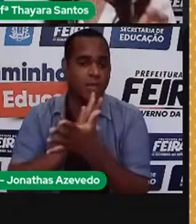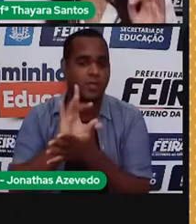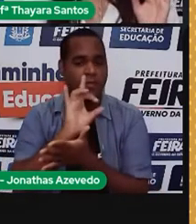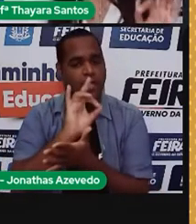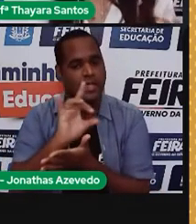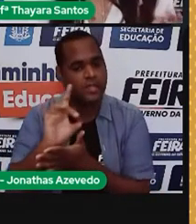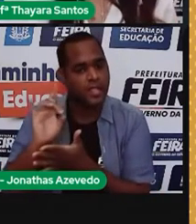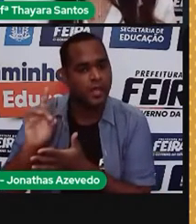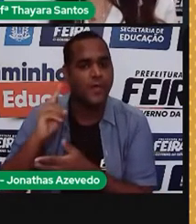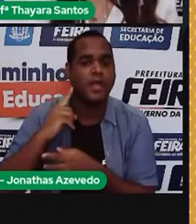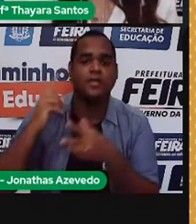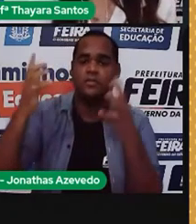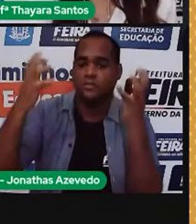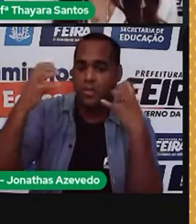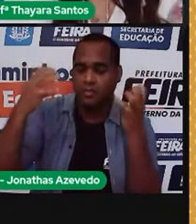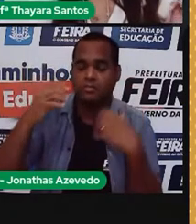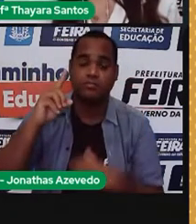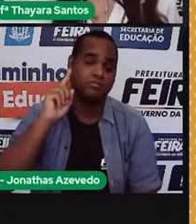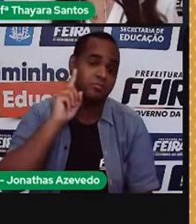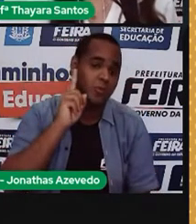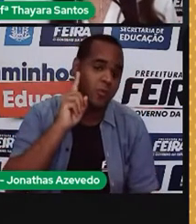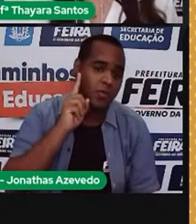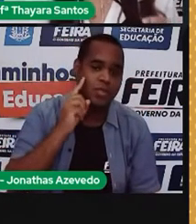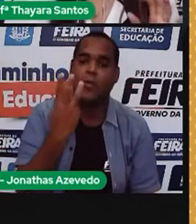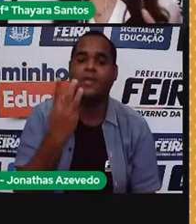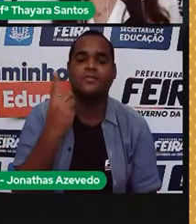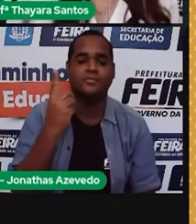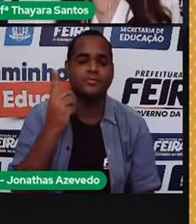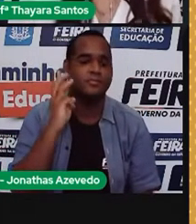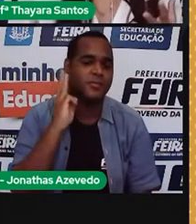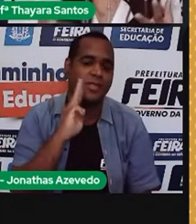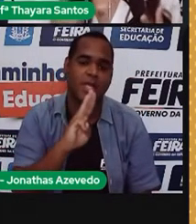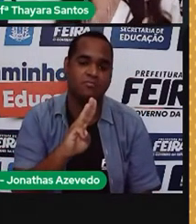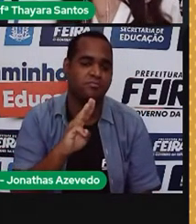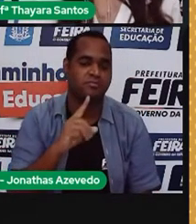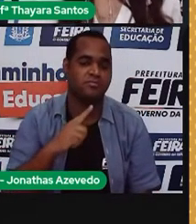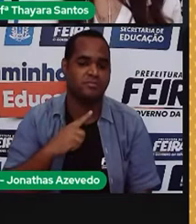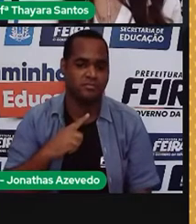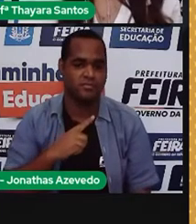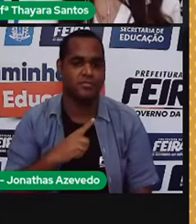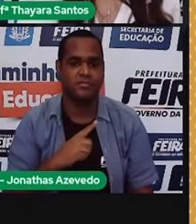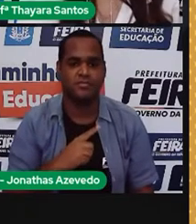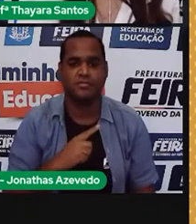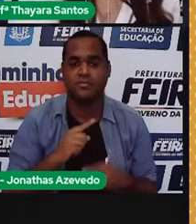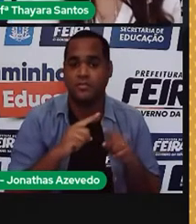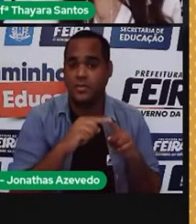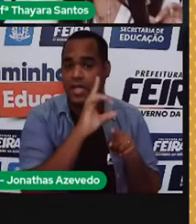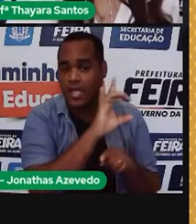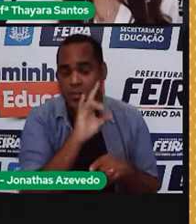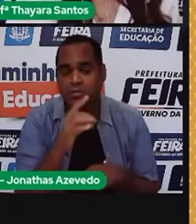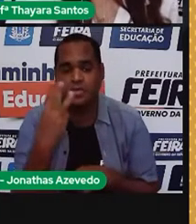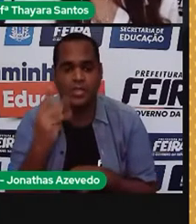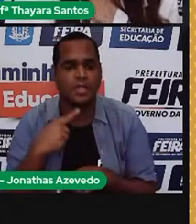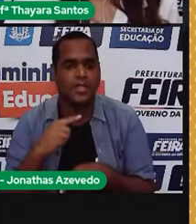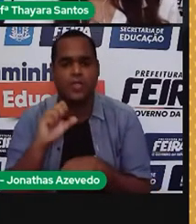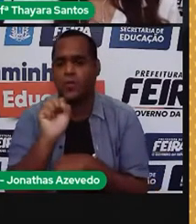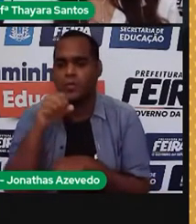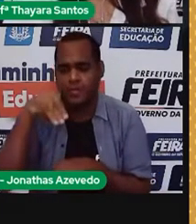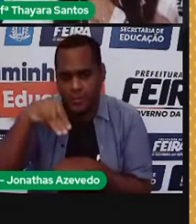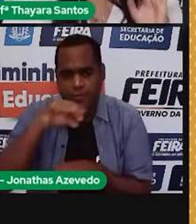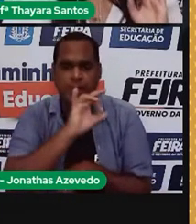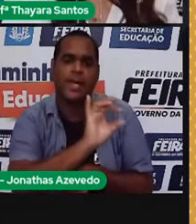toma três banhos por dia. E esses banhos têm aproximadamente oito minutos cada. Então, fazendo um